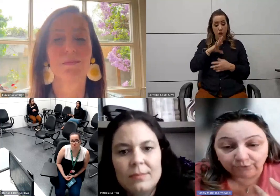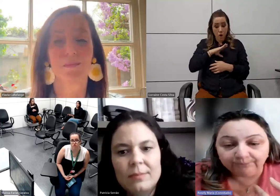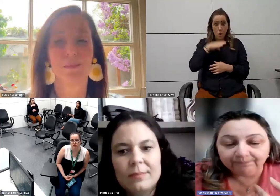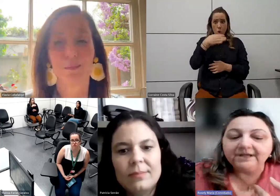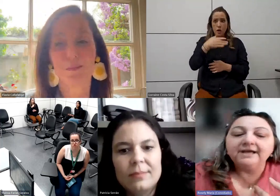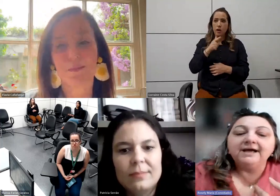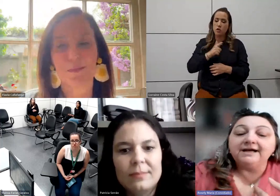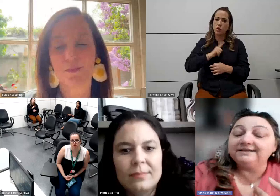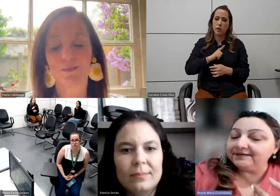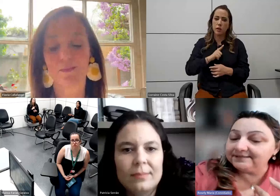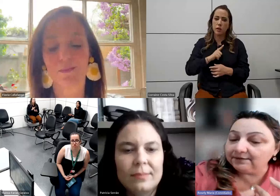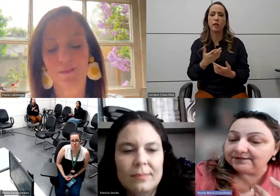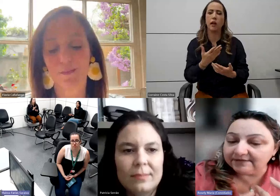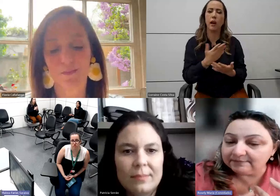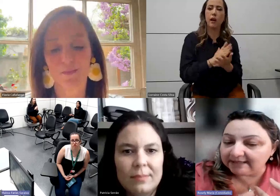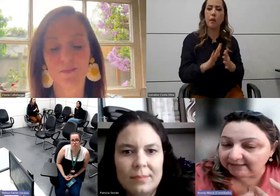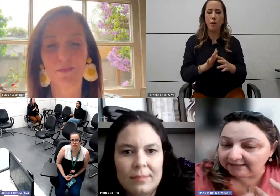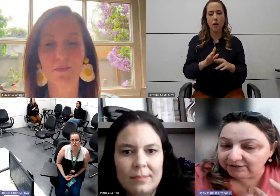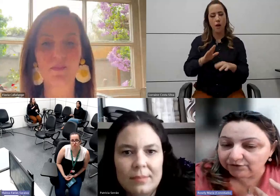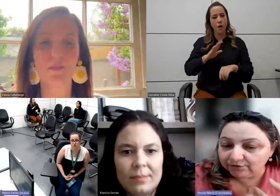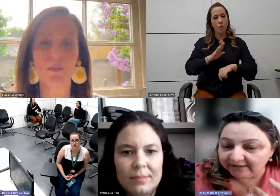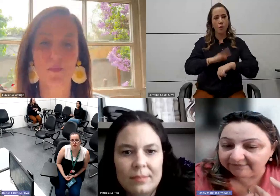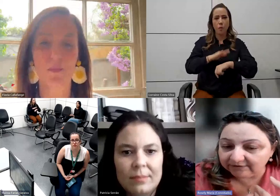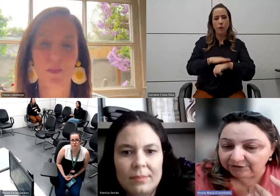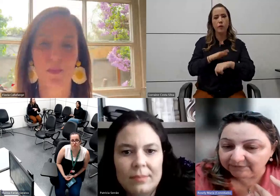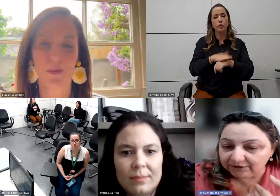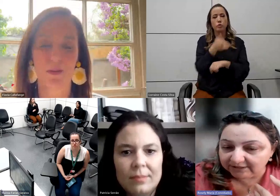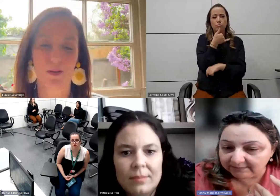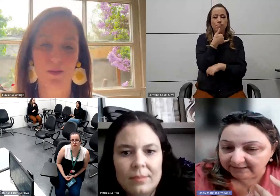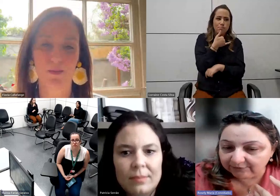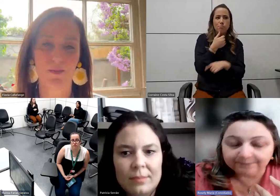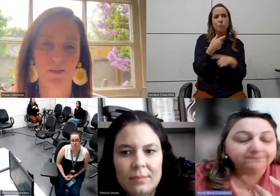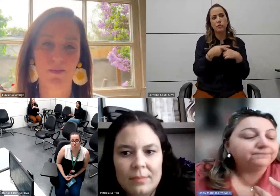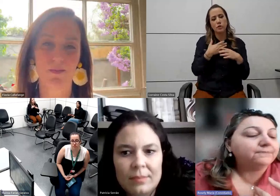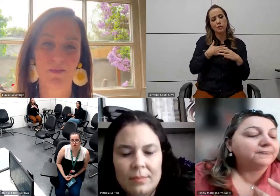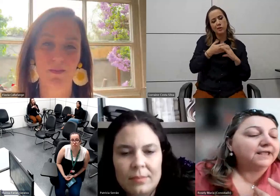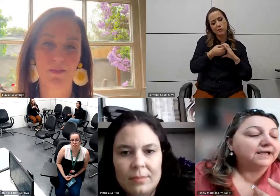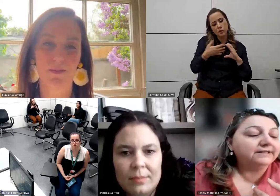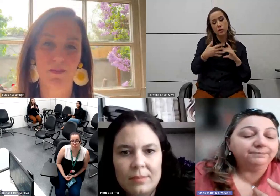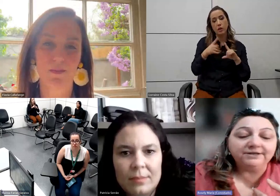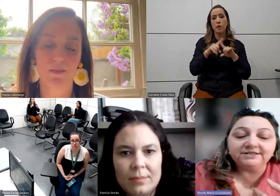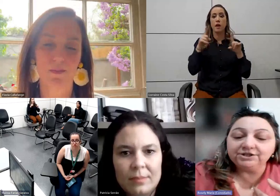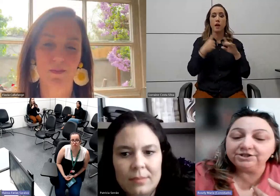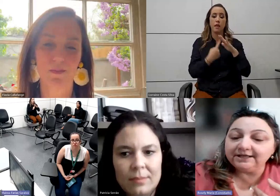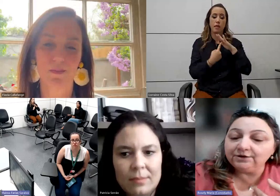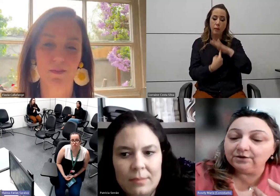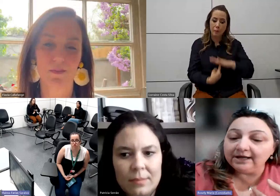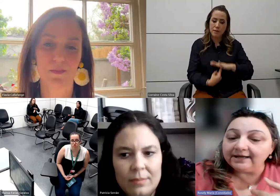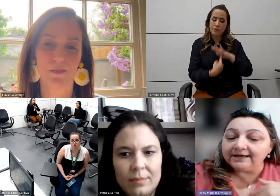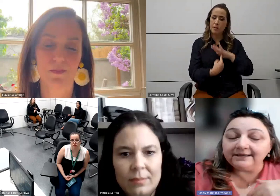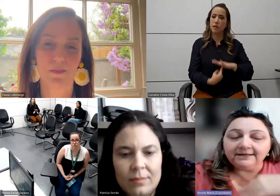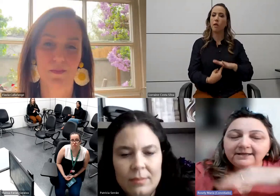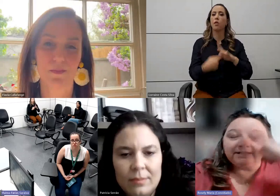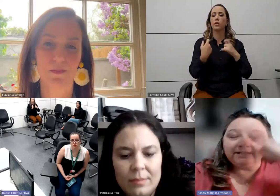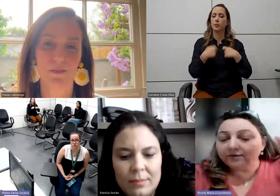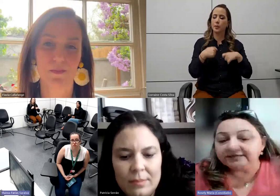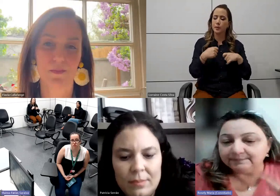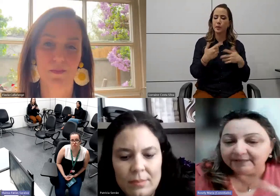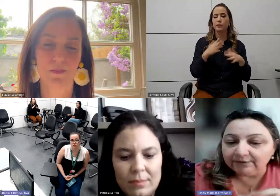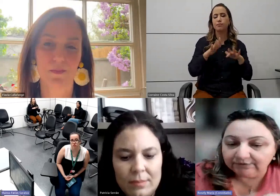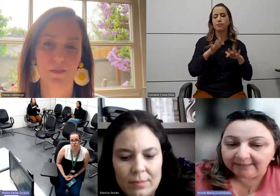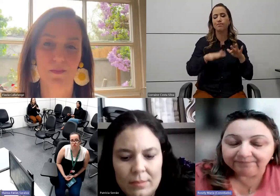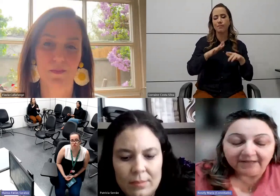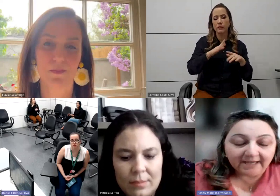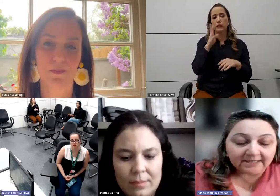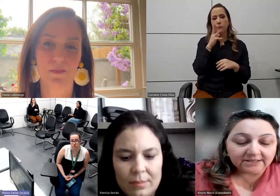a sair do luto. A depressão, às vezes, mata antes do que a falta de medicamento. Depois, gente tem N